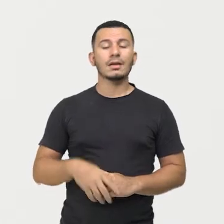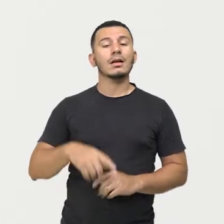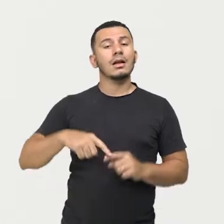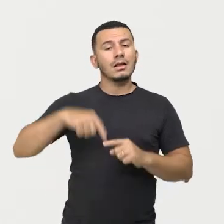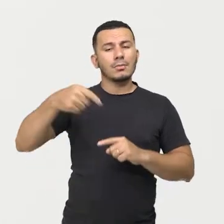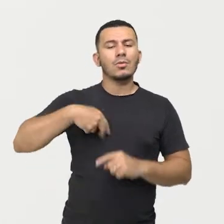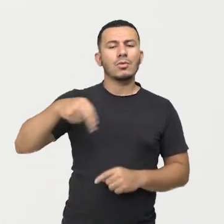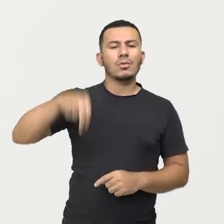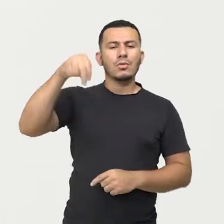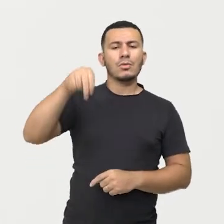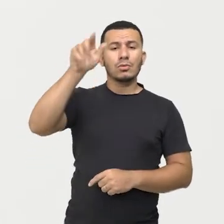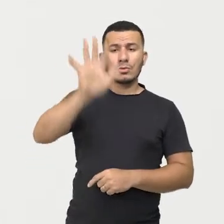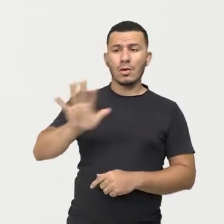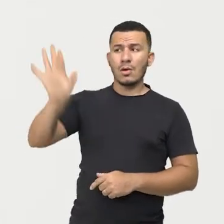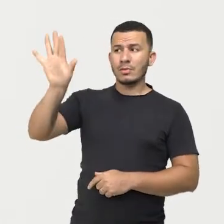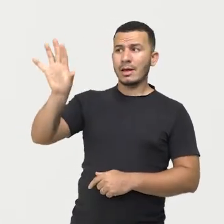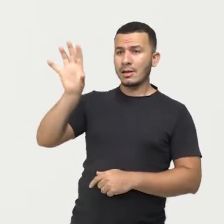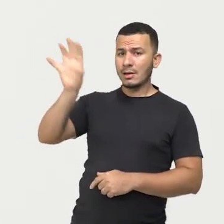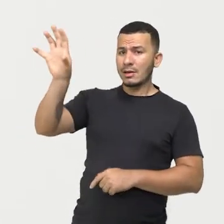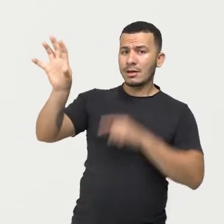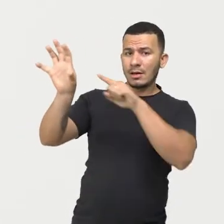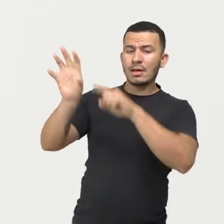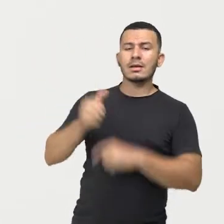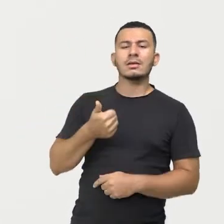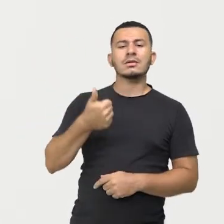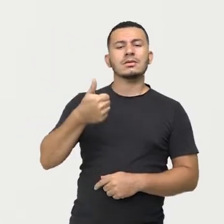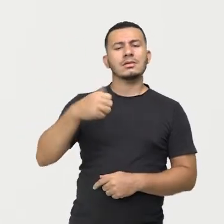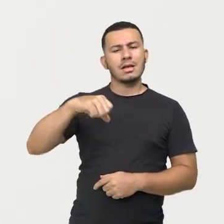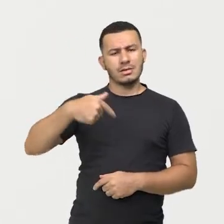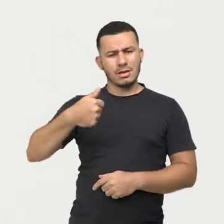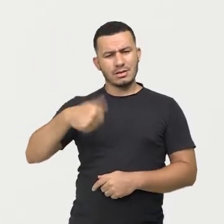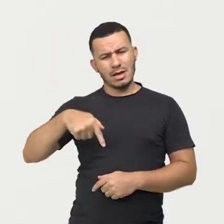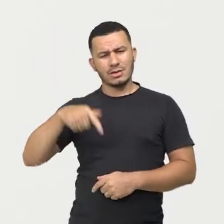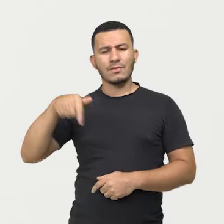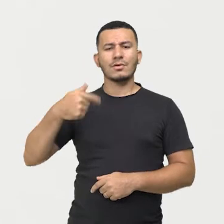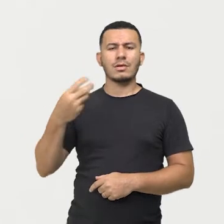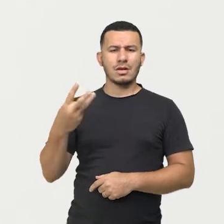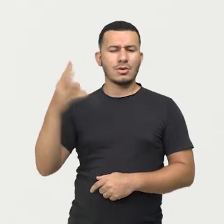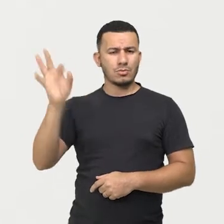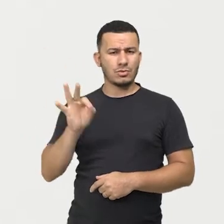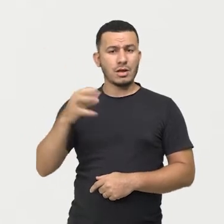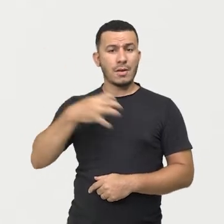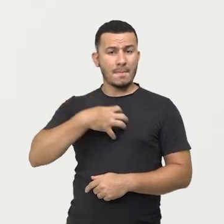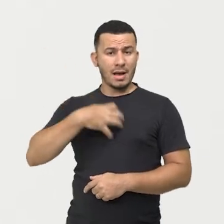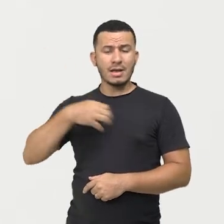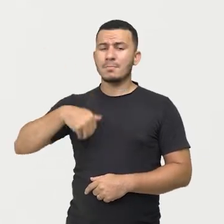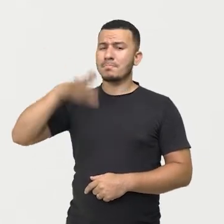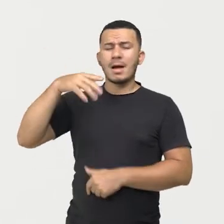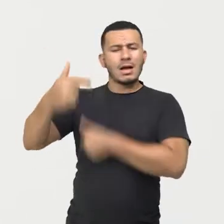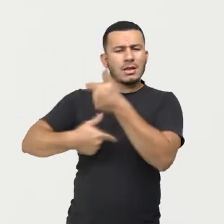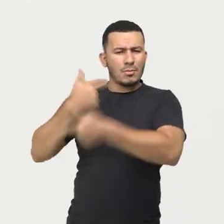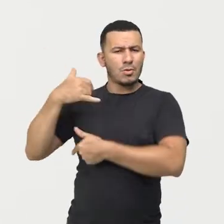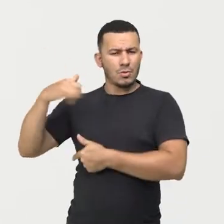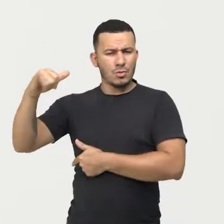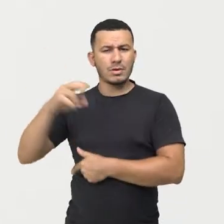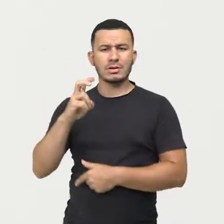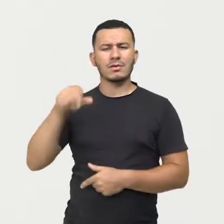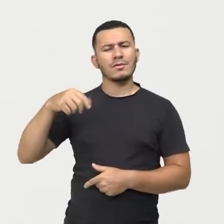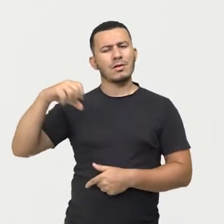nordeste, com 17,3%, aonde a Bahia foi o estado que mais contribuiu, com cerca de 5